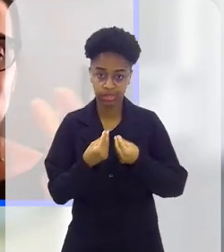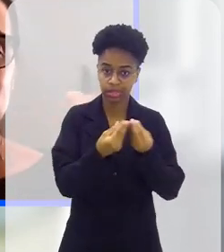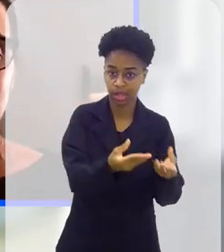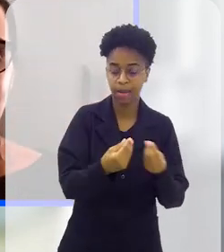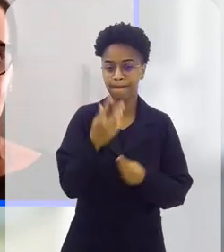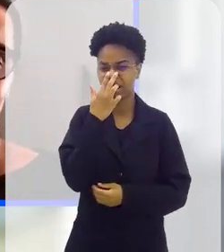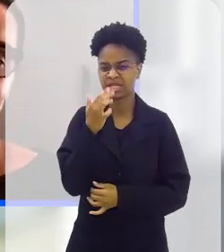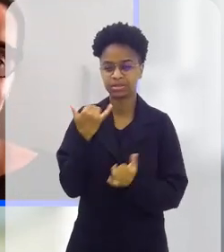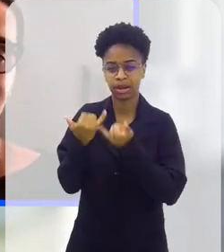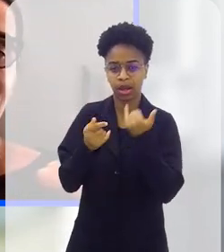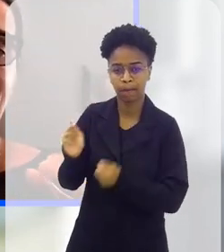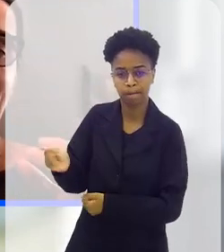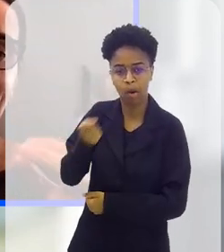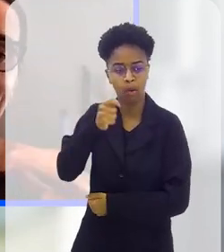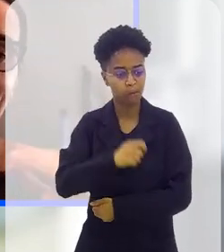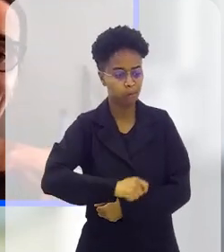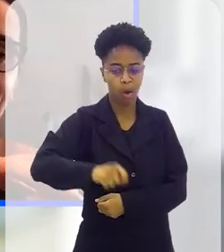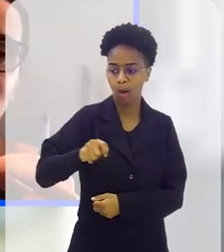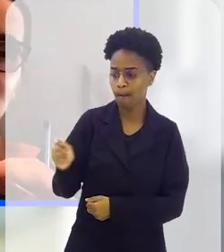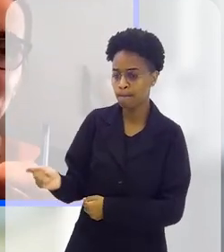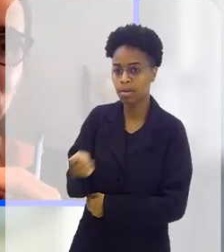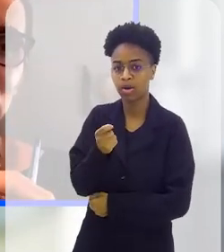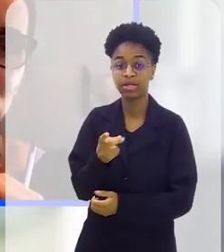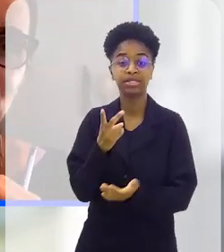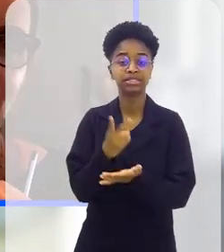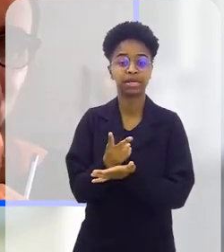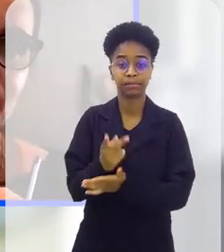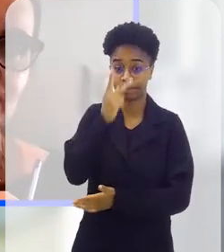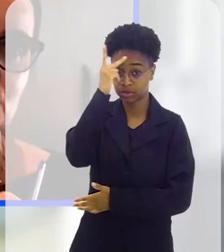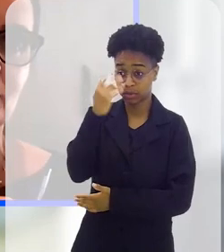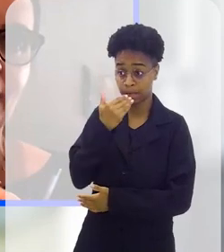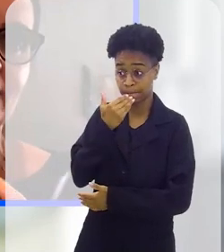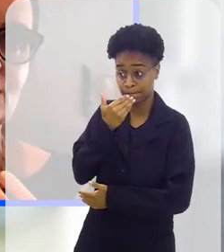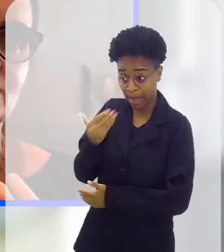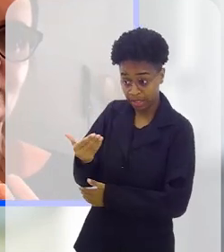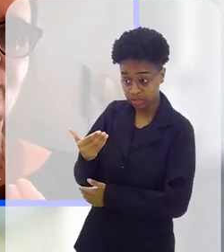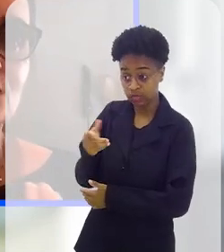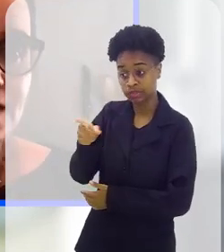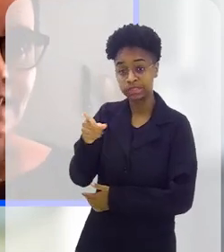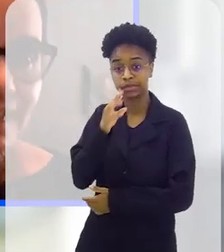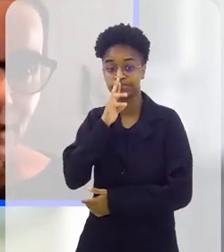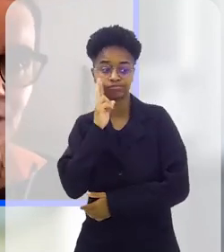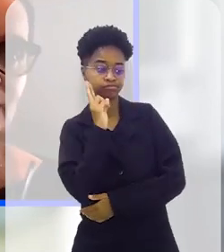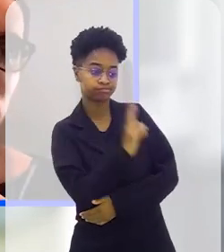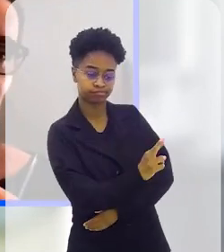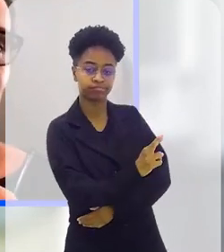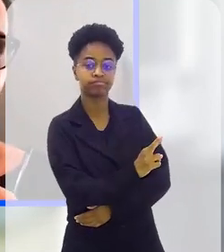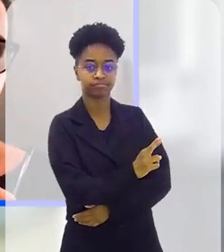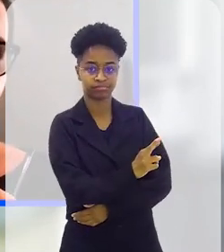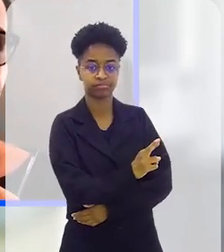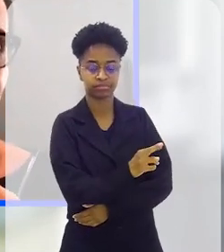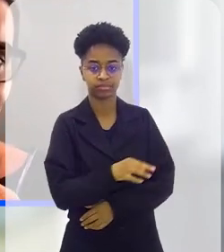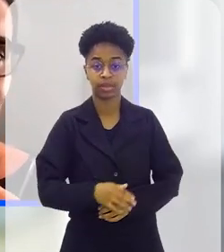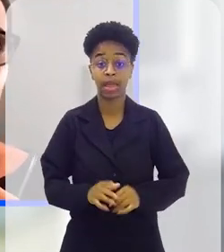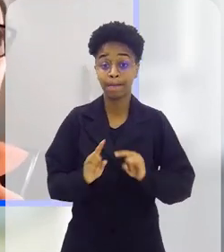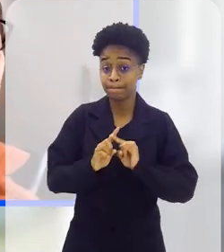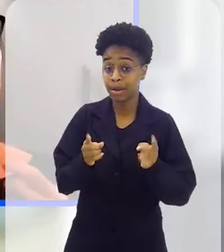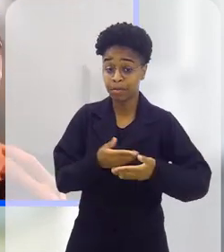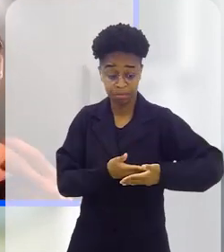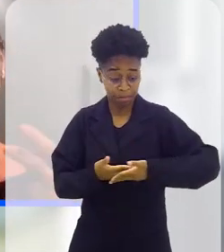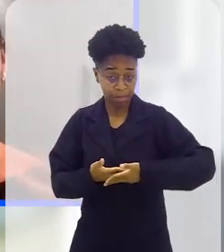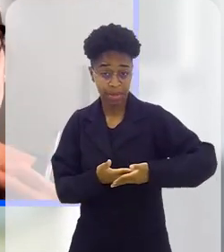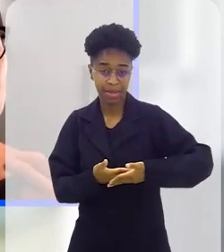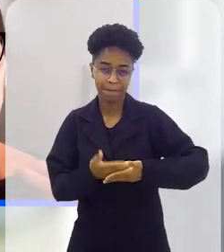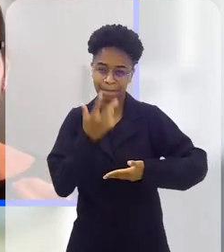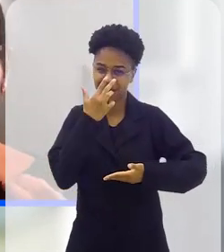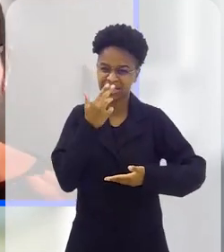fosse um jogo de ping-pong, a cada momento que alguém te pede, você está ali para responder, né? Mas